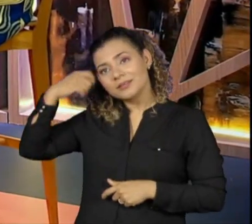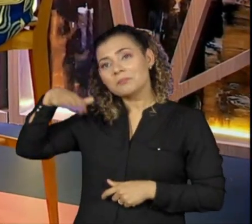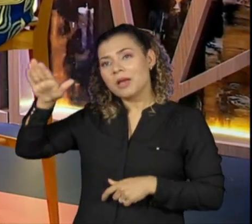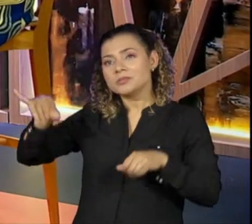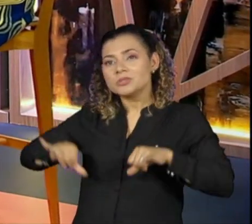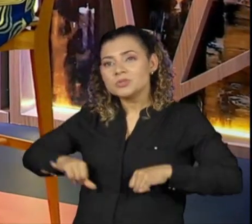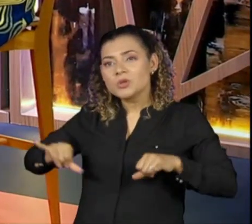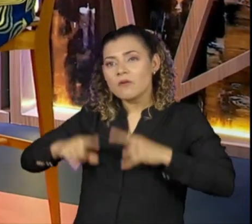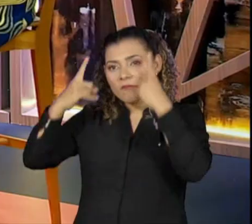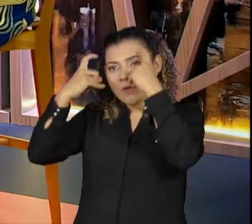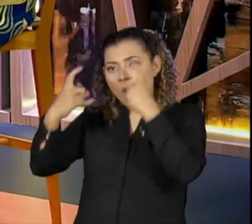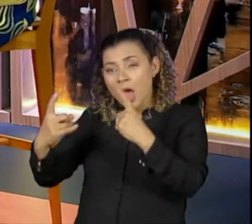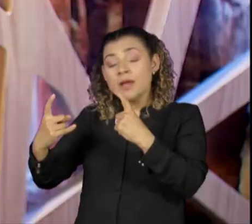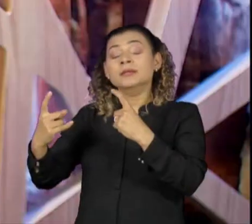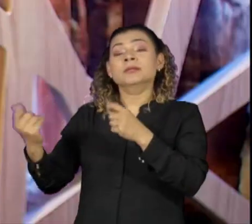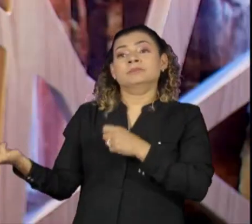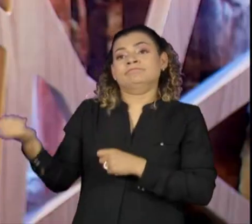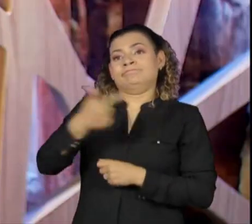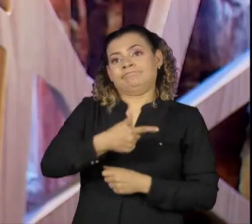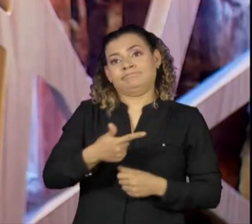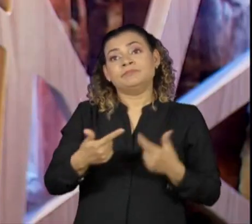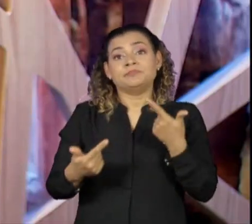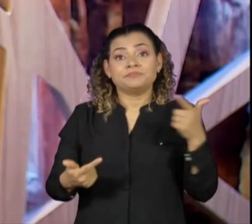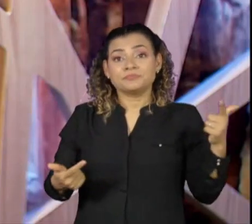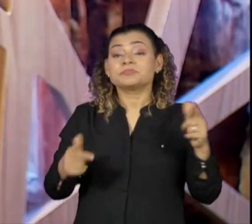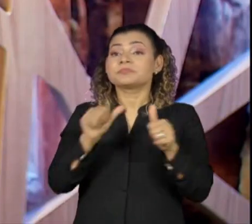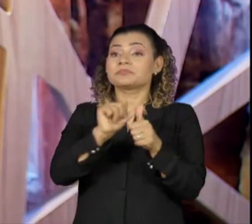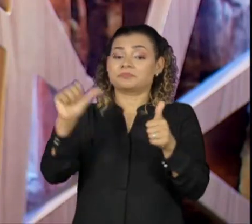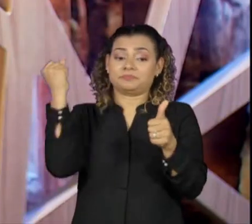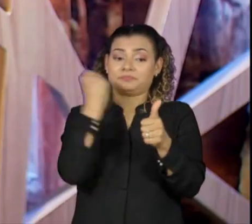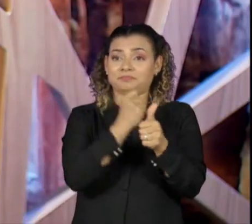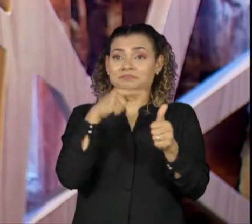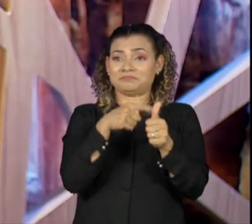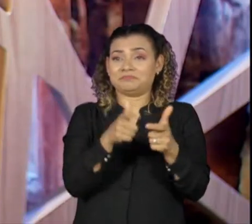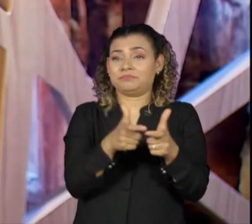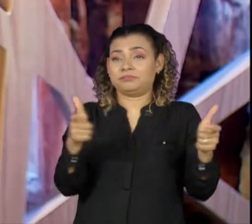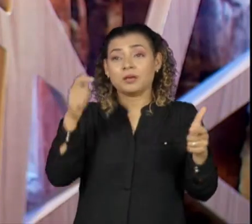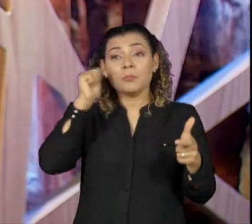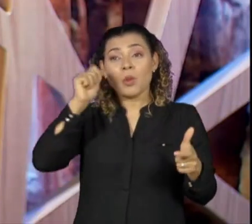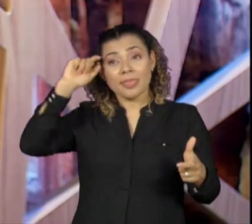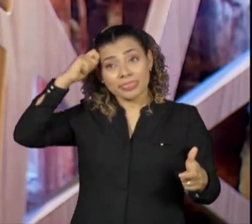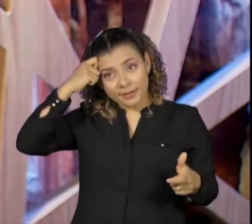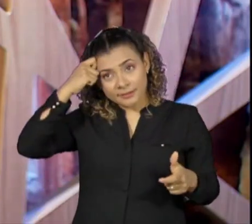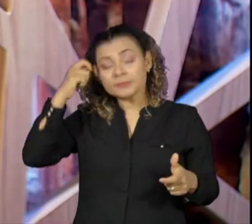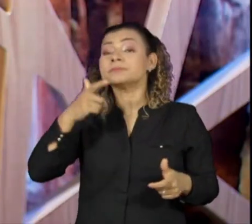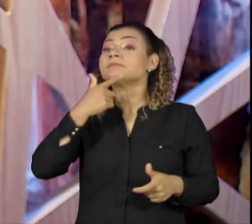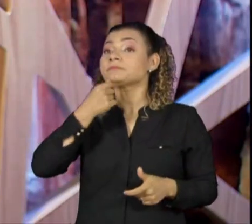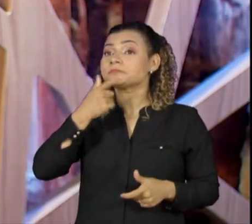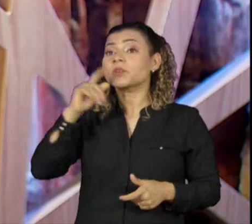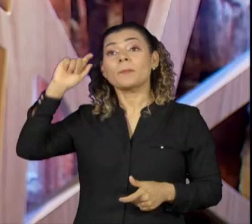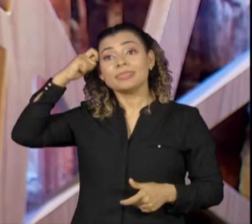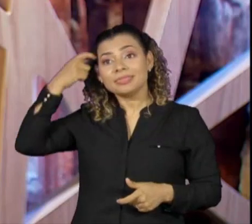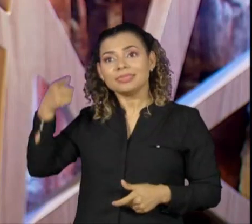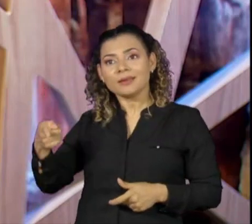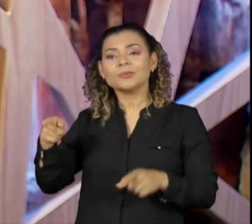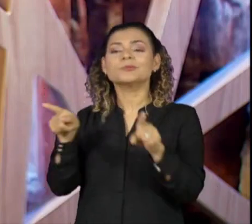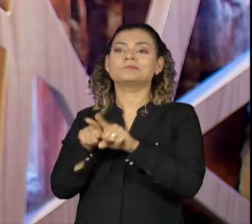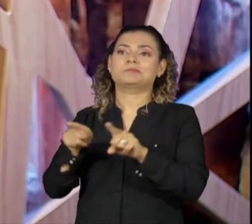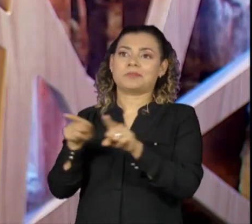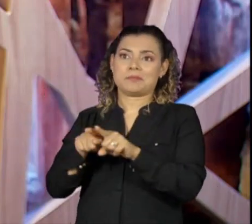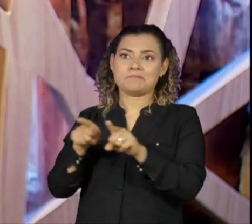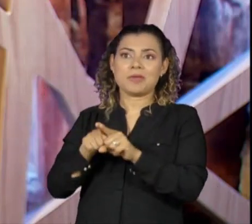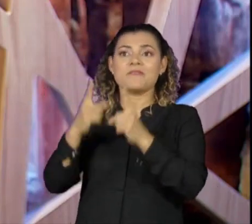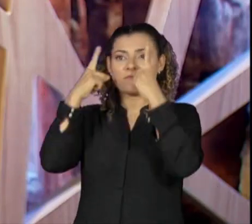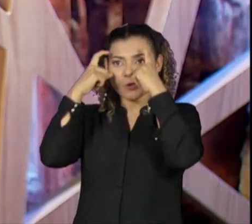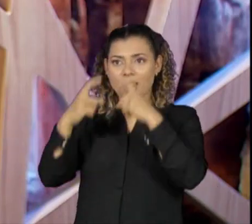afetadas pela violência de gênero, inclusive pelo feminicídio, e os homens negros também são alvo da